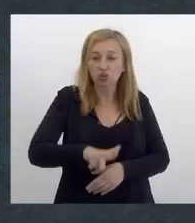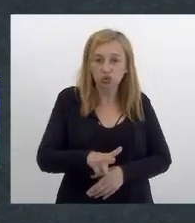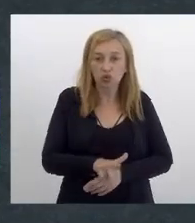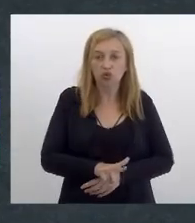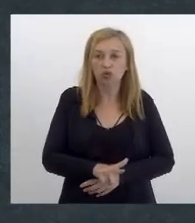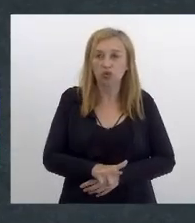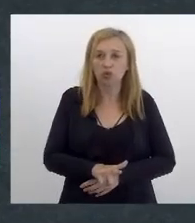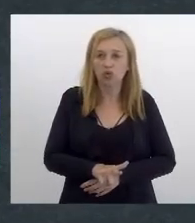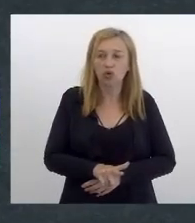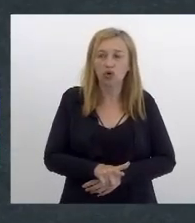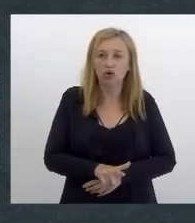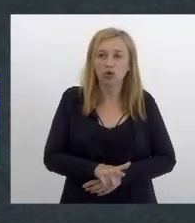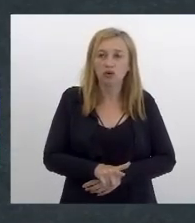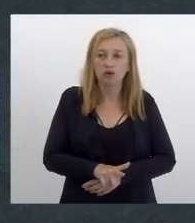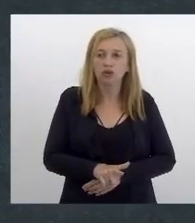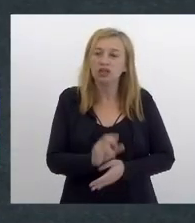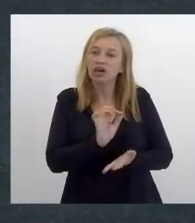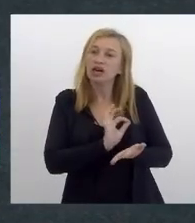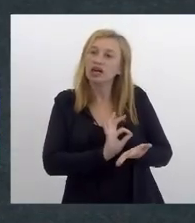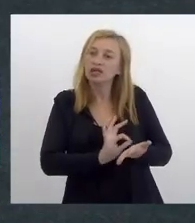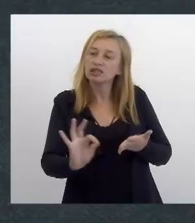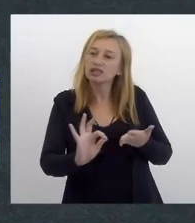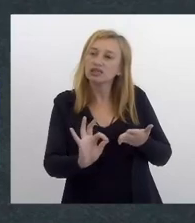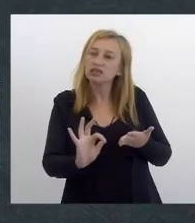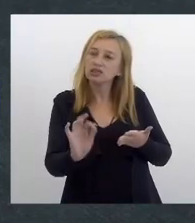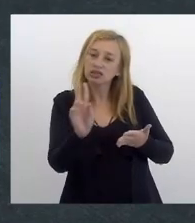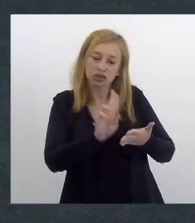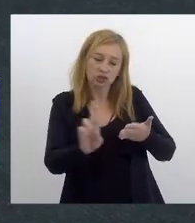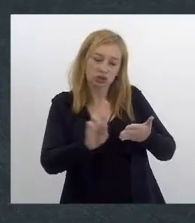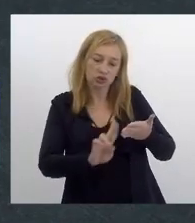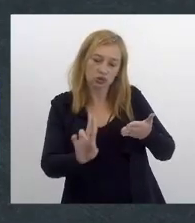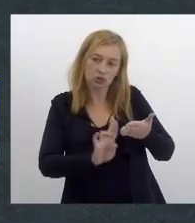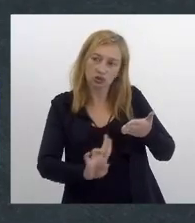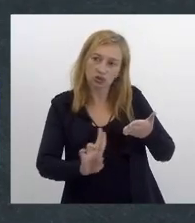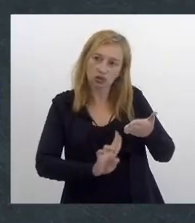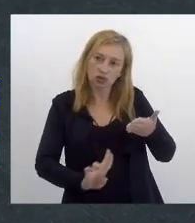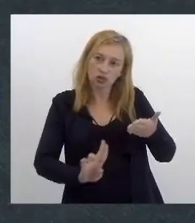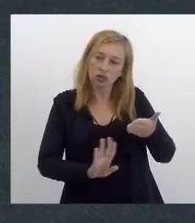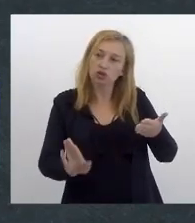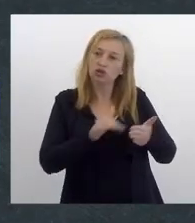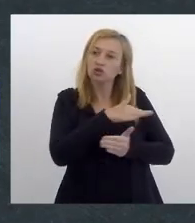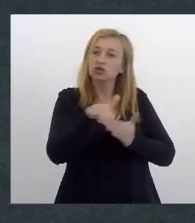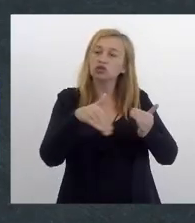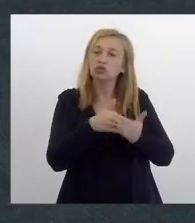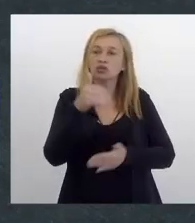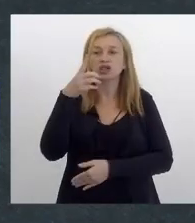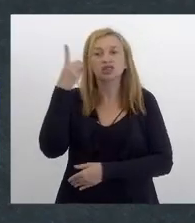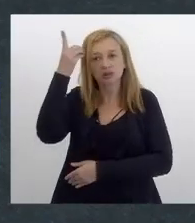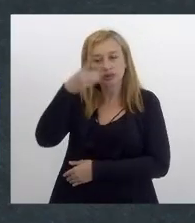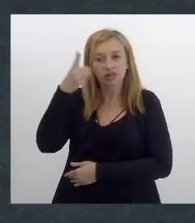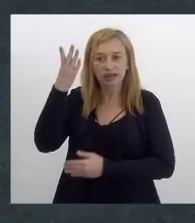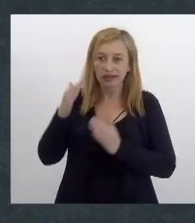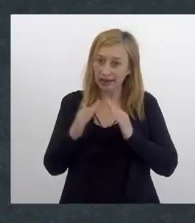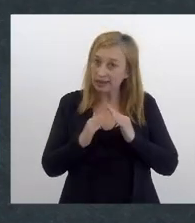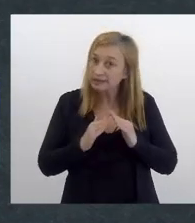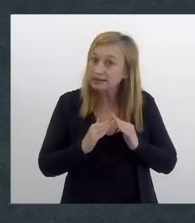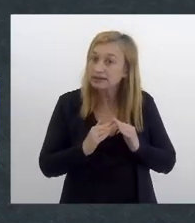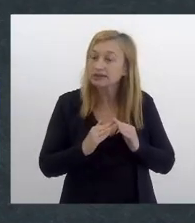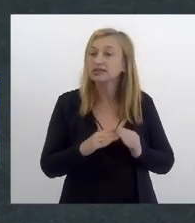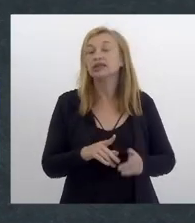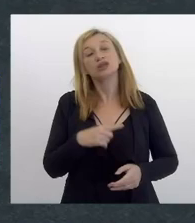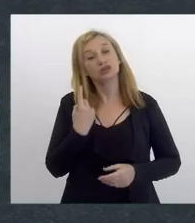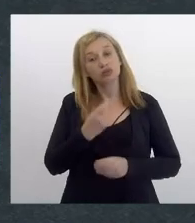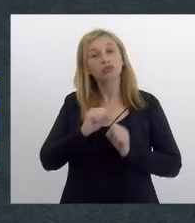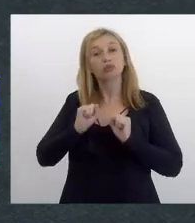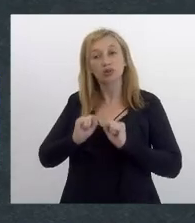com a assinatura de autoria de todas as deputadas da casa e a gente